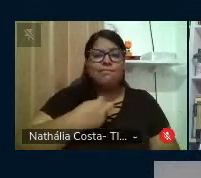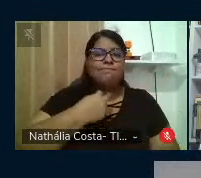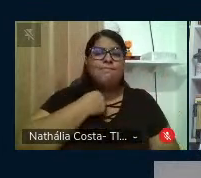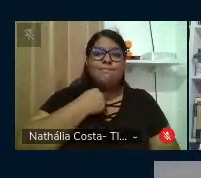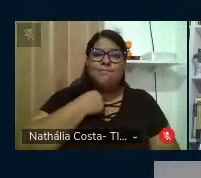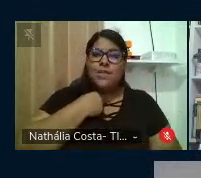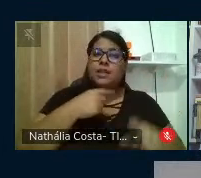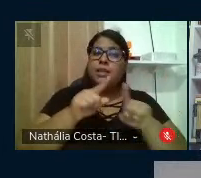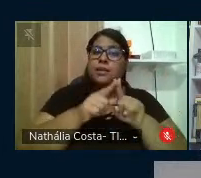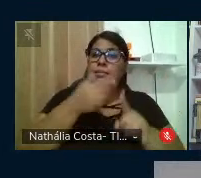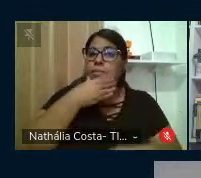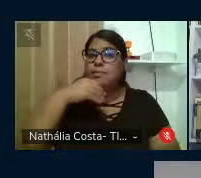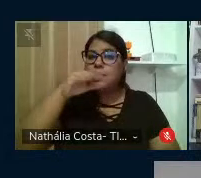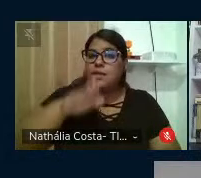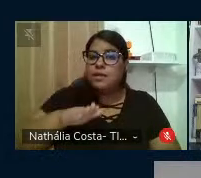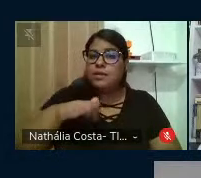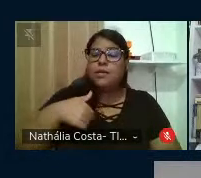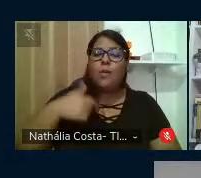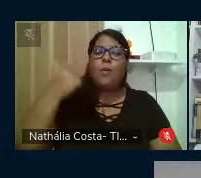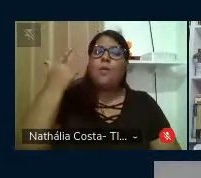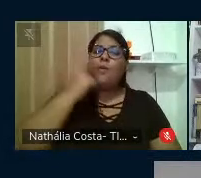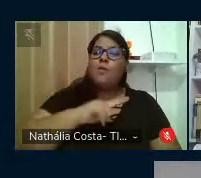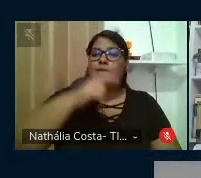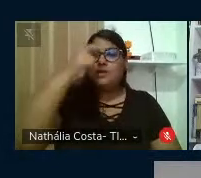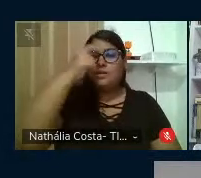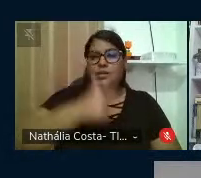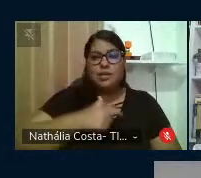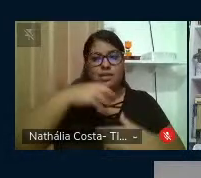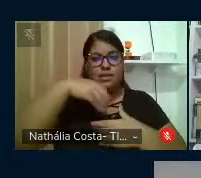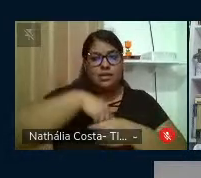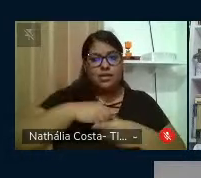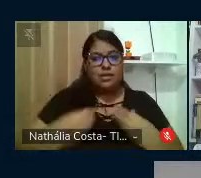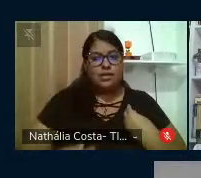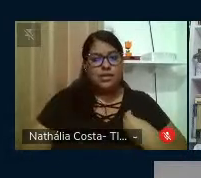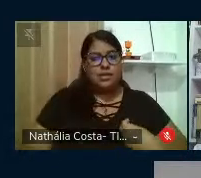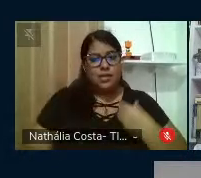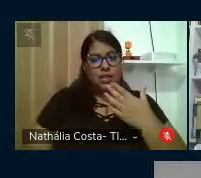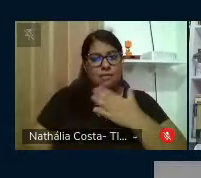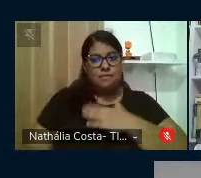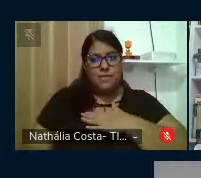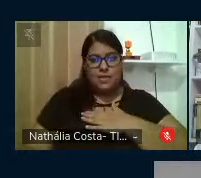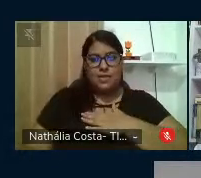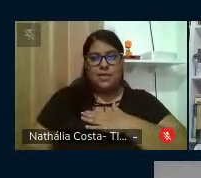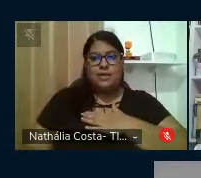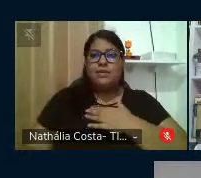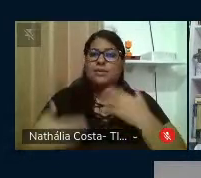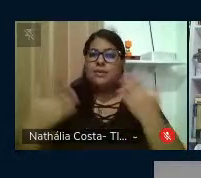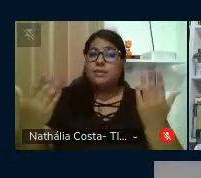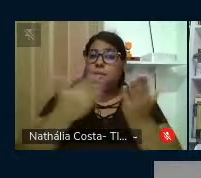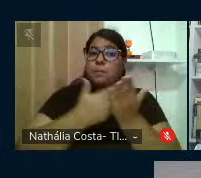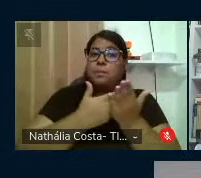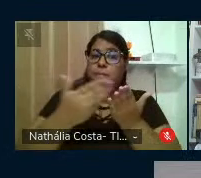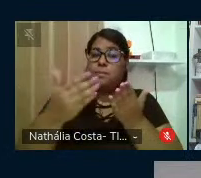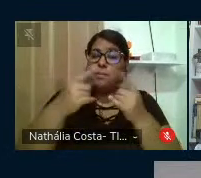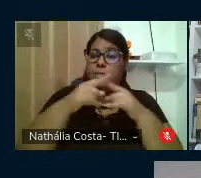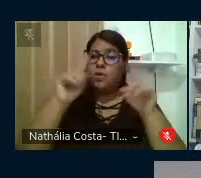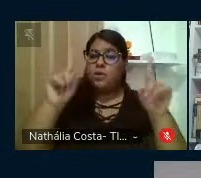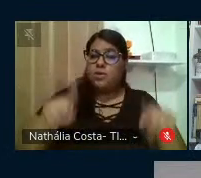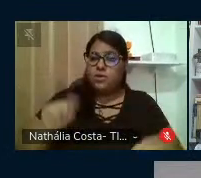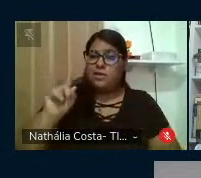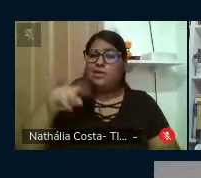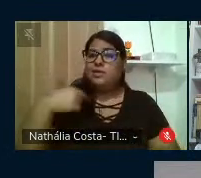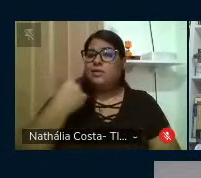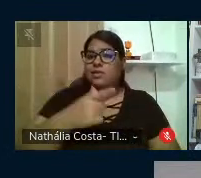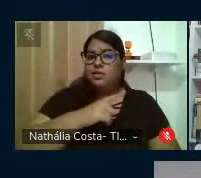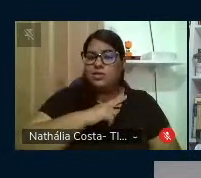consegui ser e que ainda está presente em mim. Então, a partir de um projeto que a gente tinha